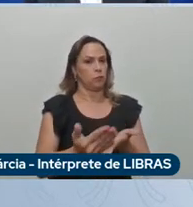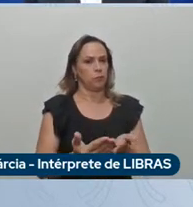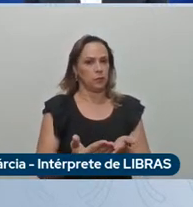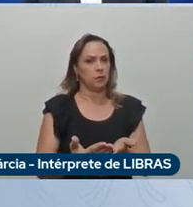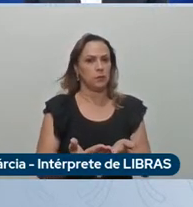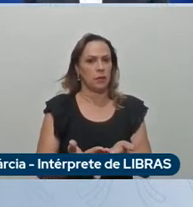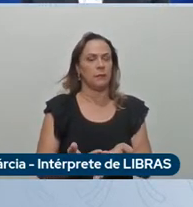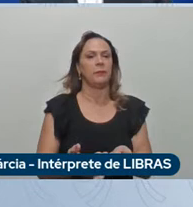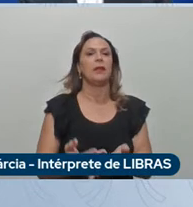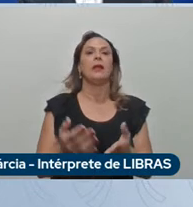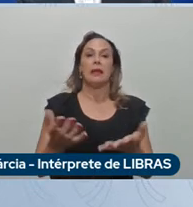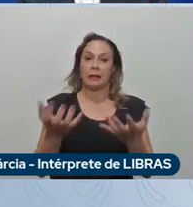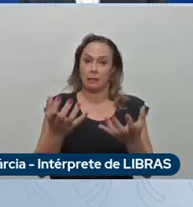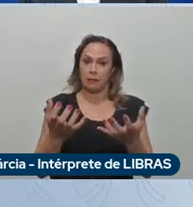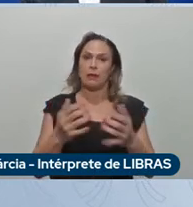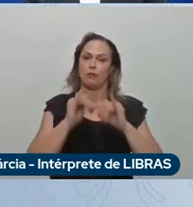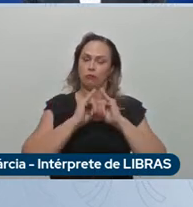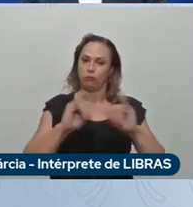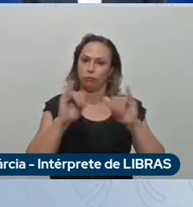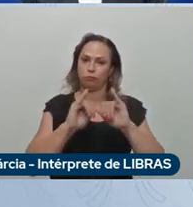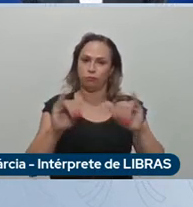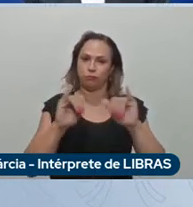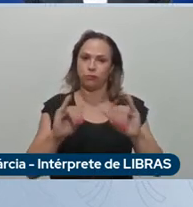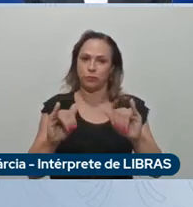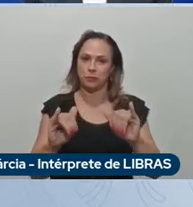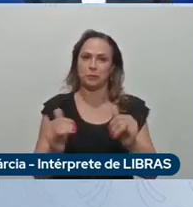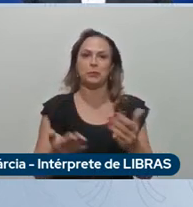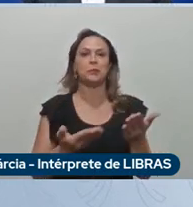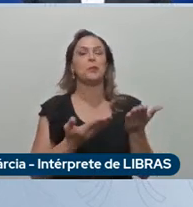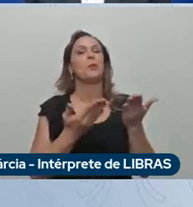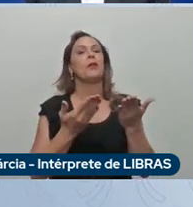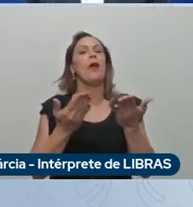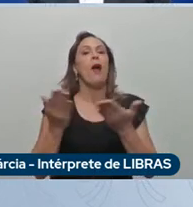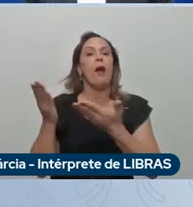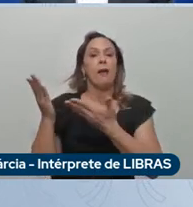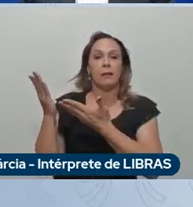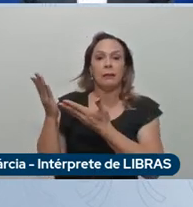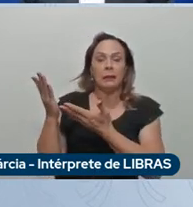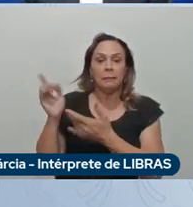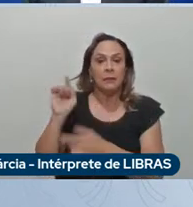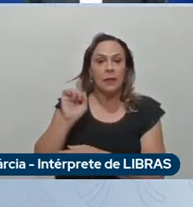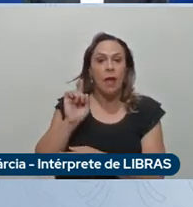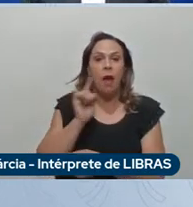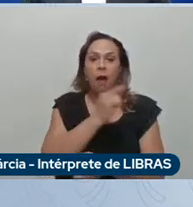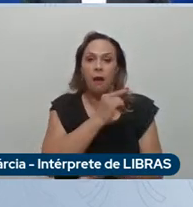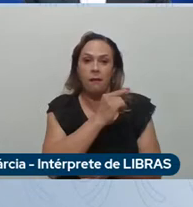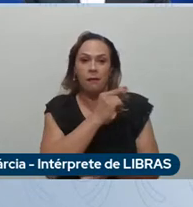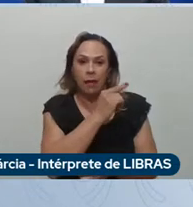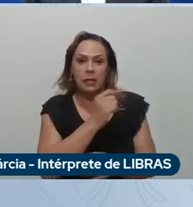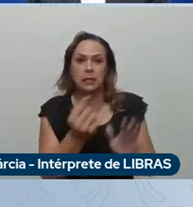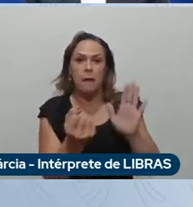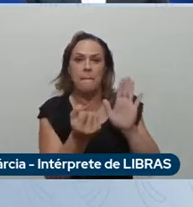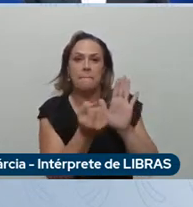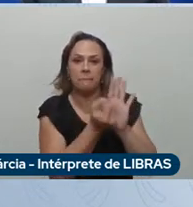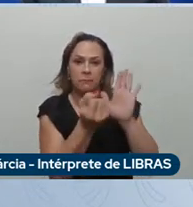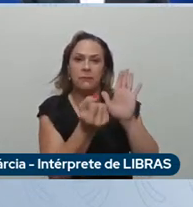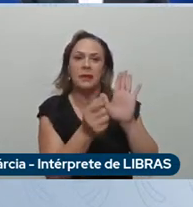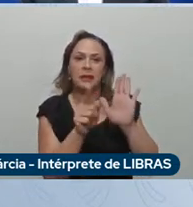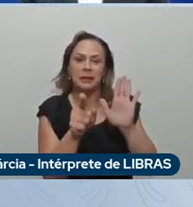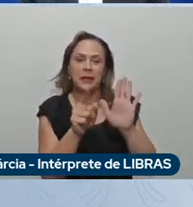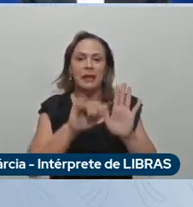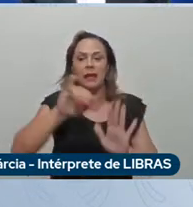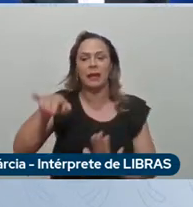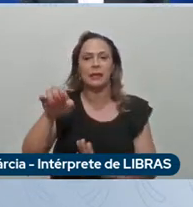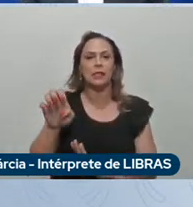de marketing nosso, uma das marcas que a Stellantis com muito orgulho representa e vende é a Jeep.